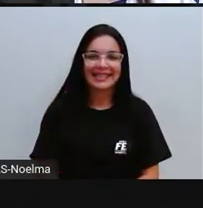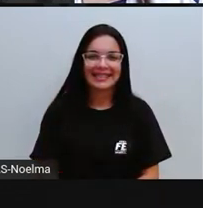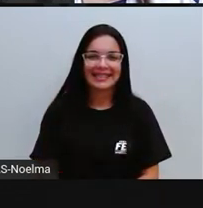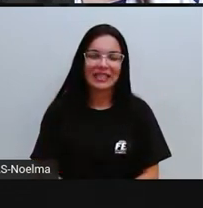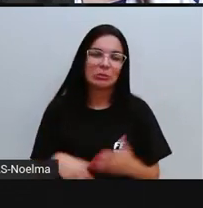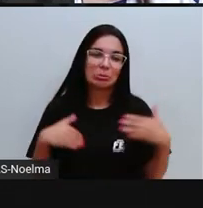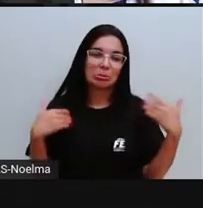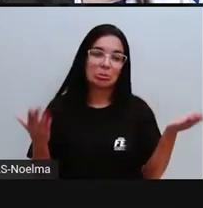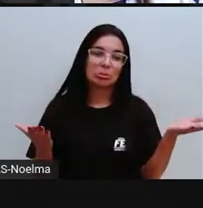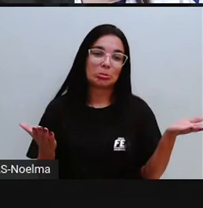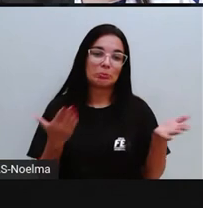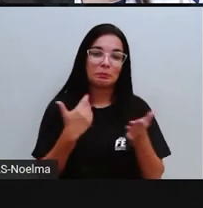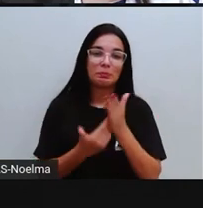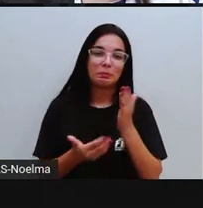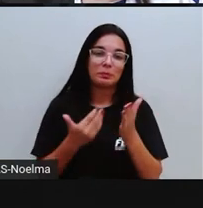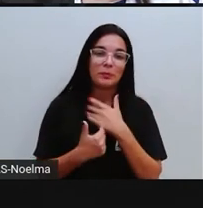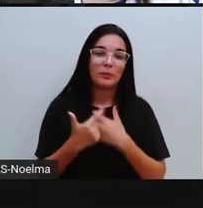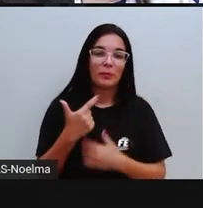Perdemos 200 pontos.